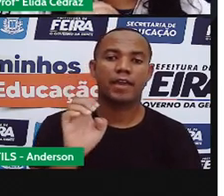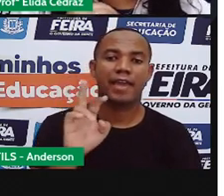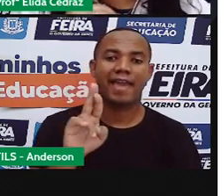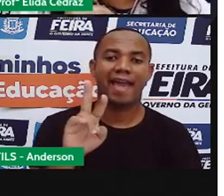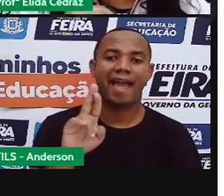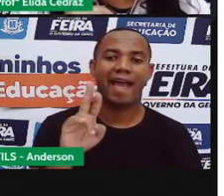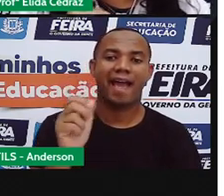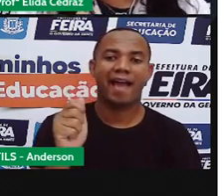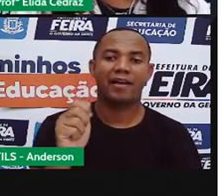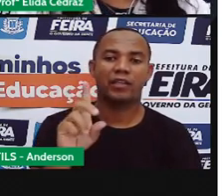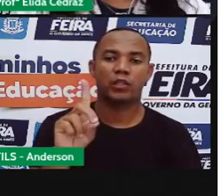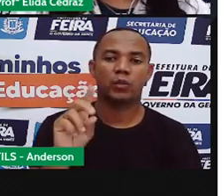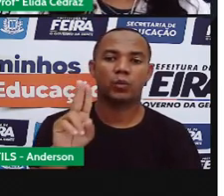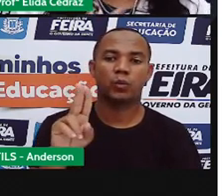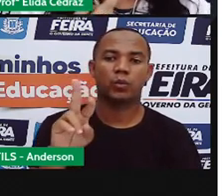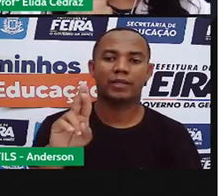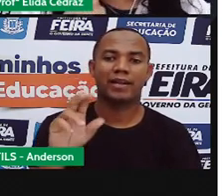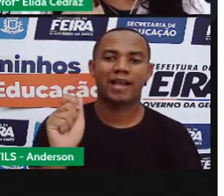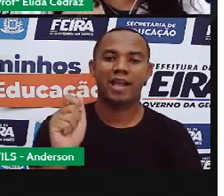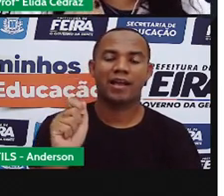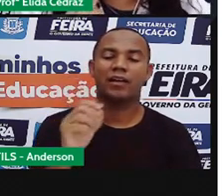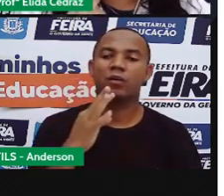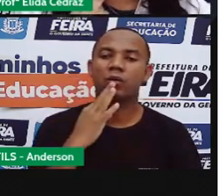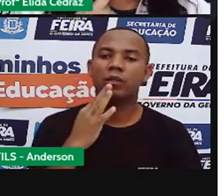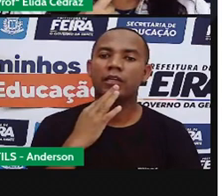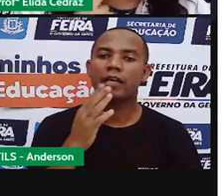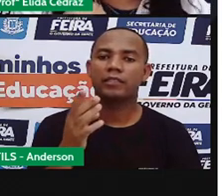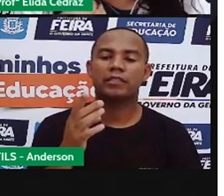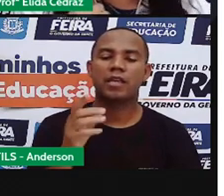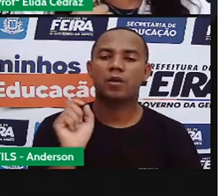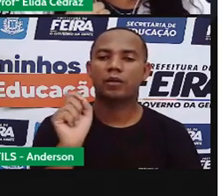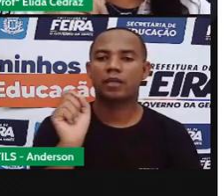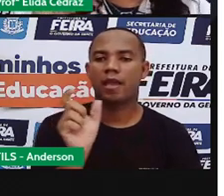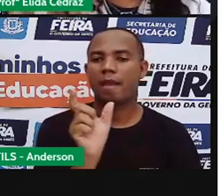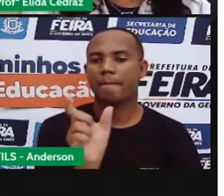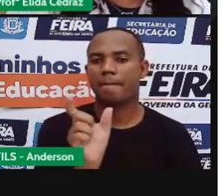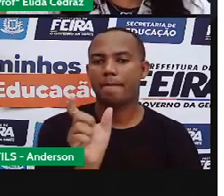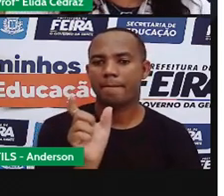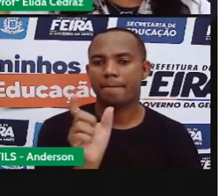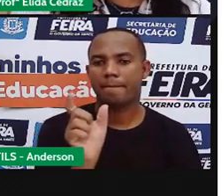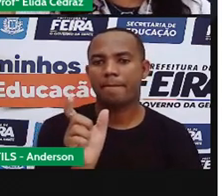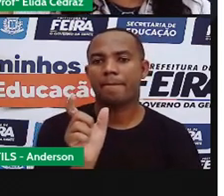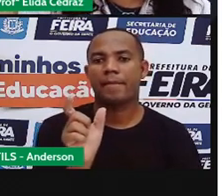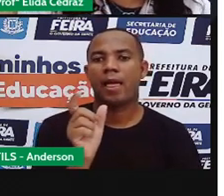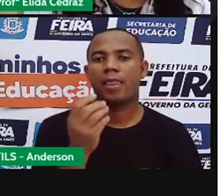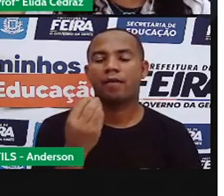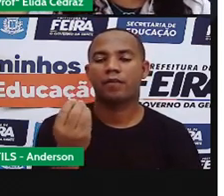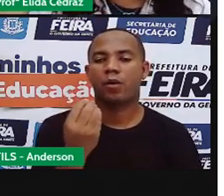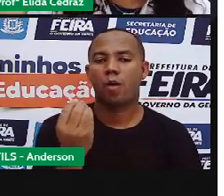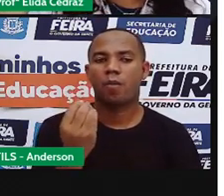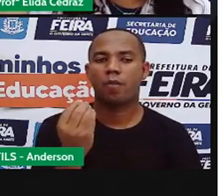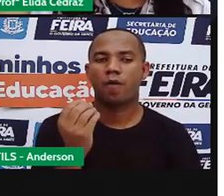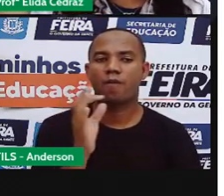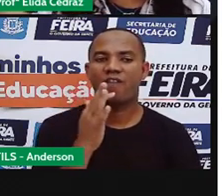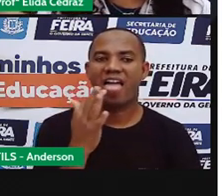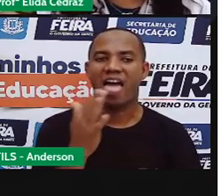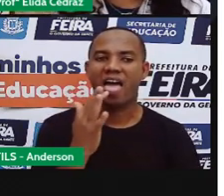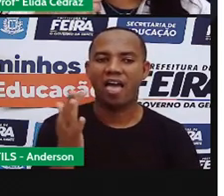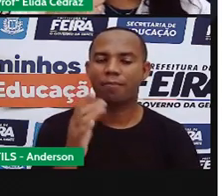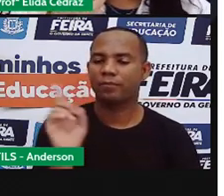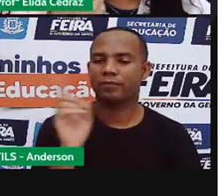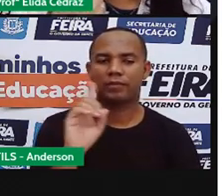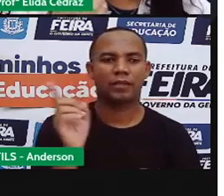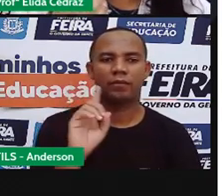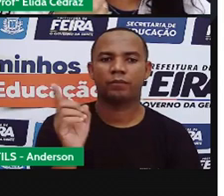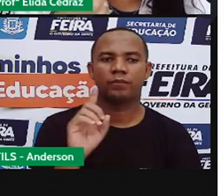ferradura. ferradura. Não vibrou, a língua não fez o barulhinho, não fez o movimento.